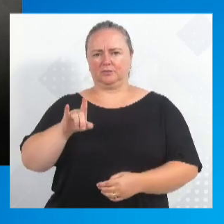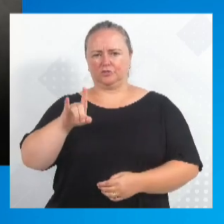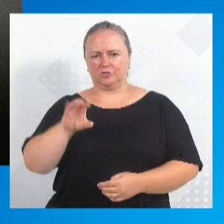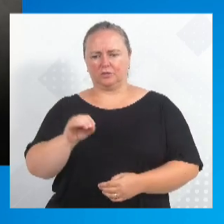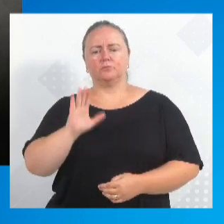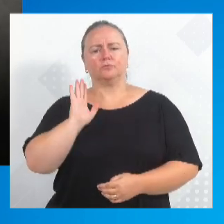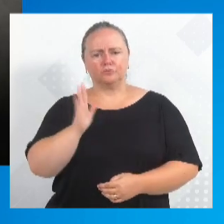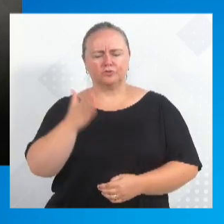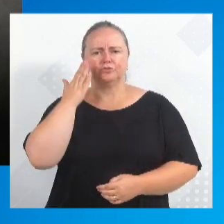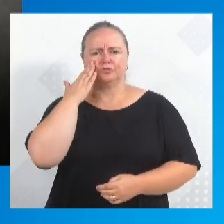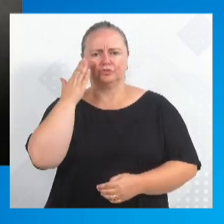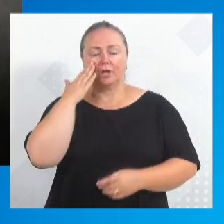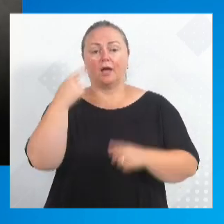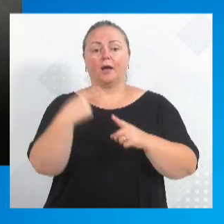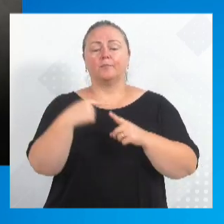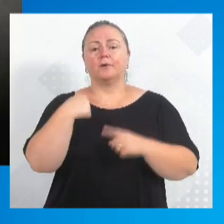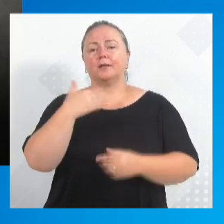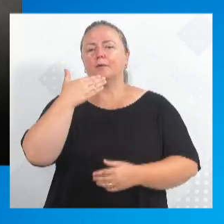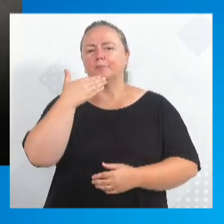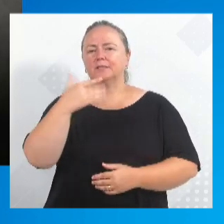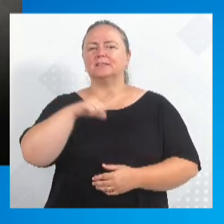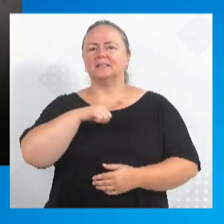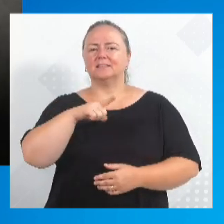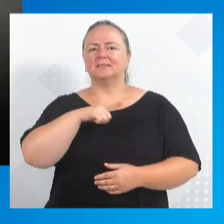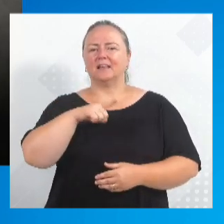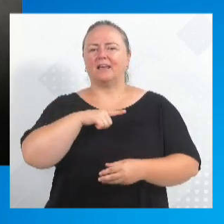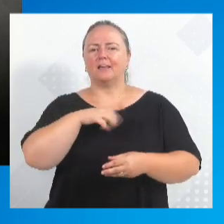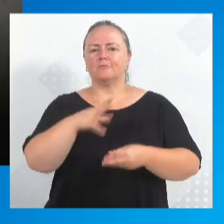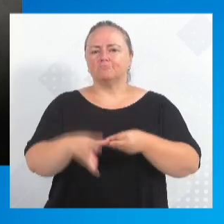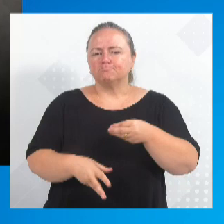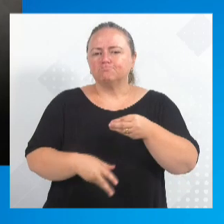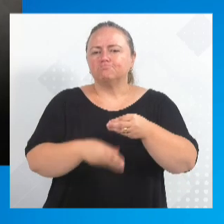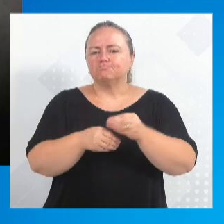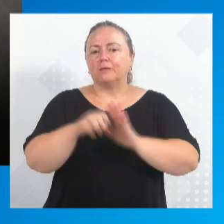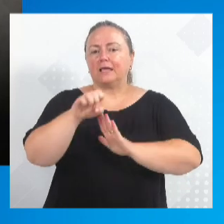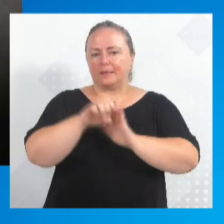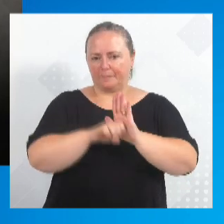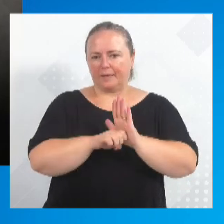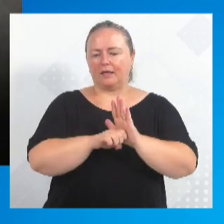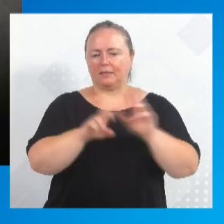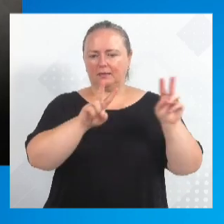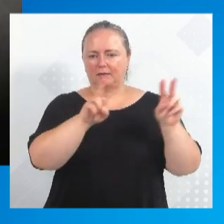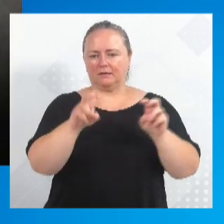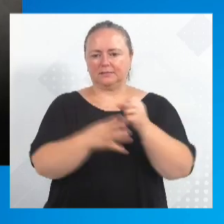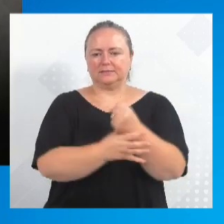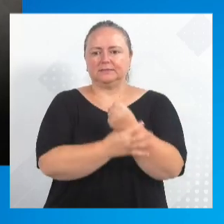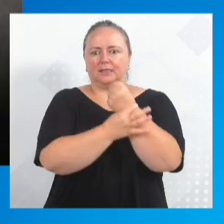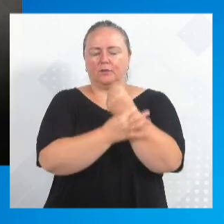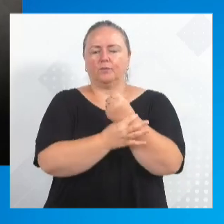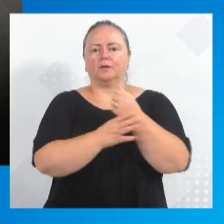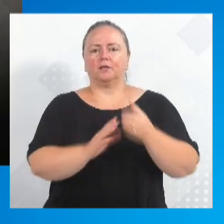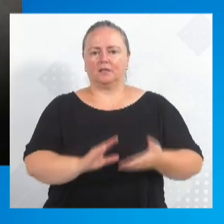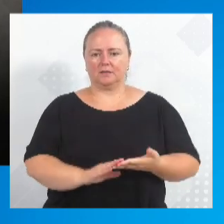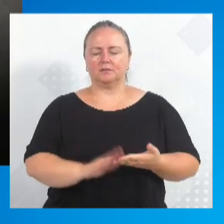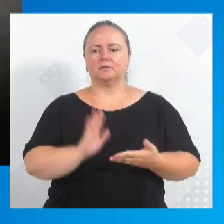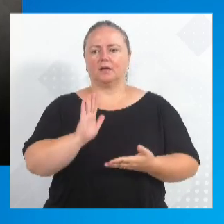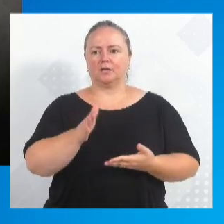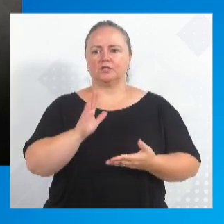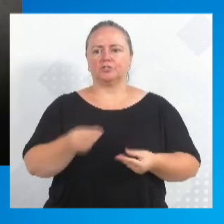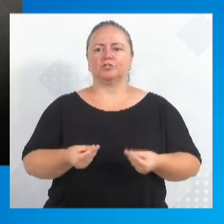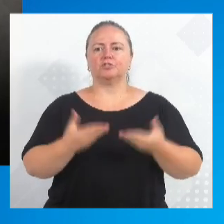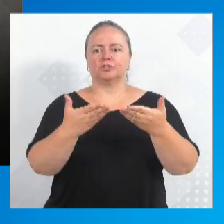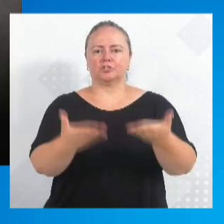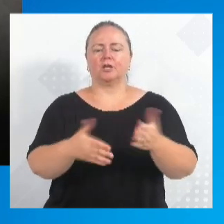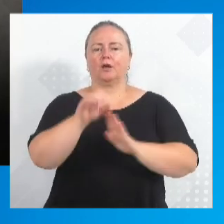sabendo das emendas parlamentares que ele tinha destinado pelo Bomenal para a segurança, levei o ofício lá